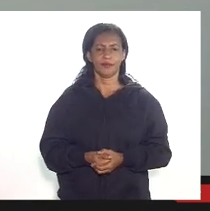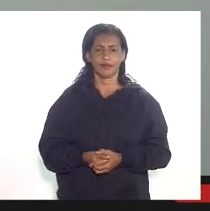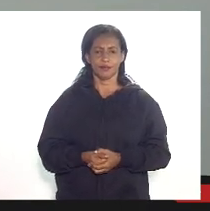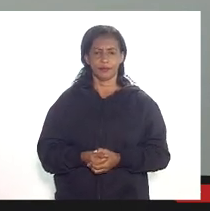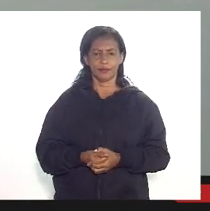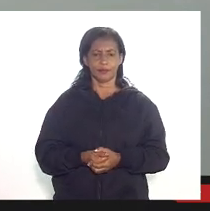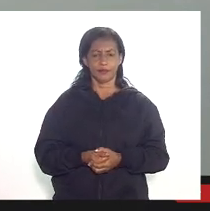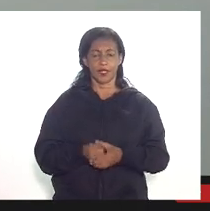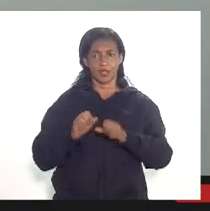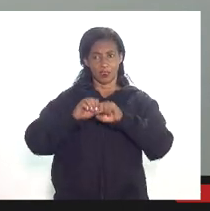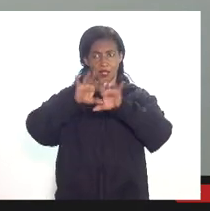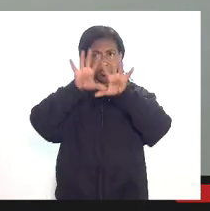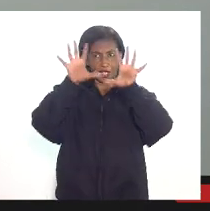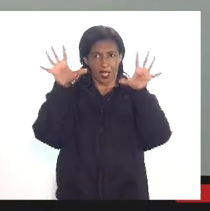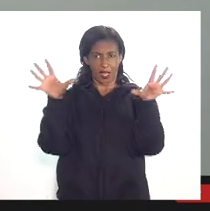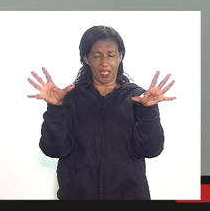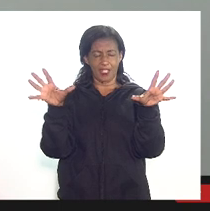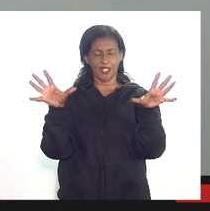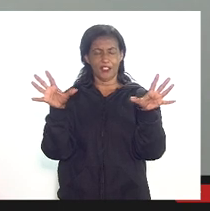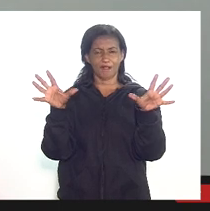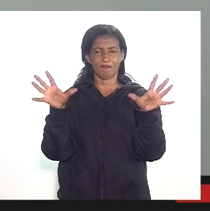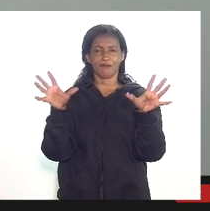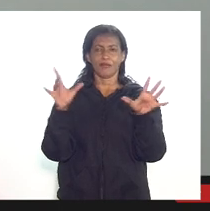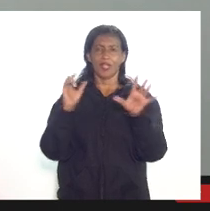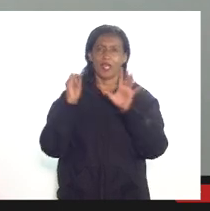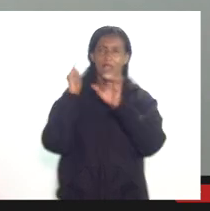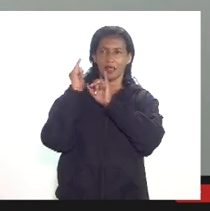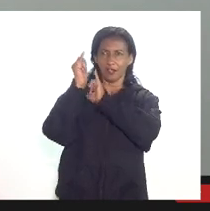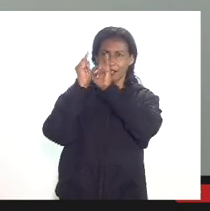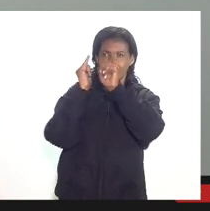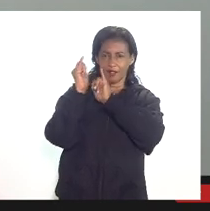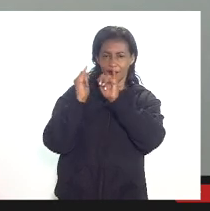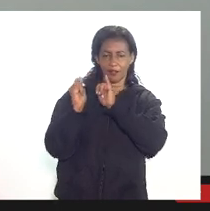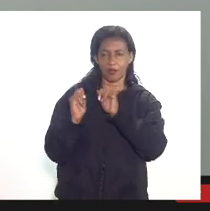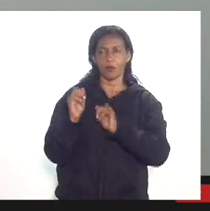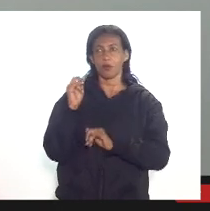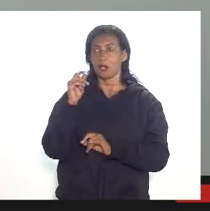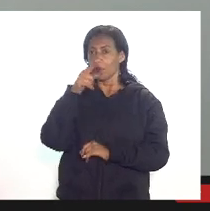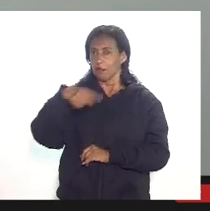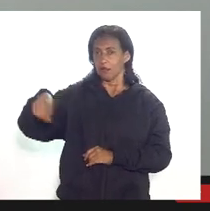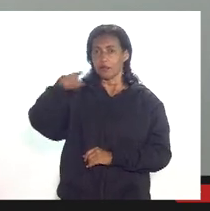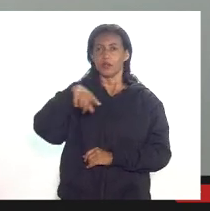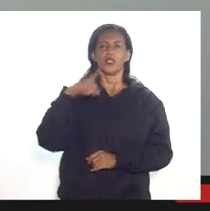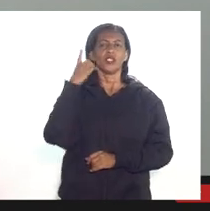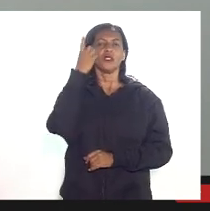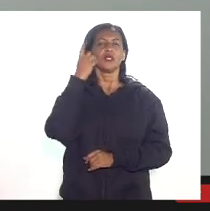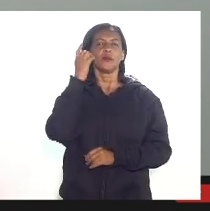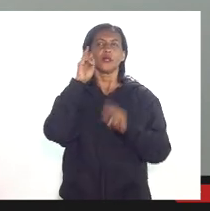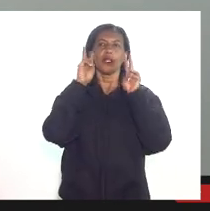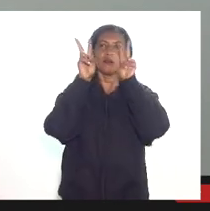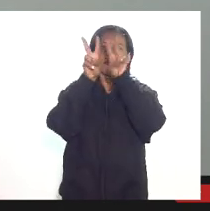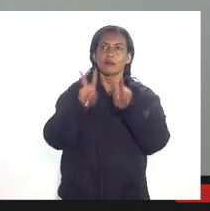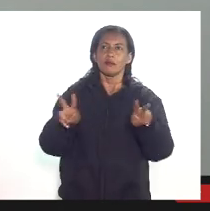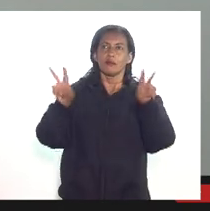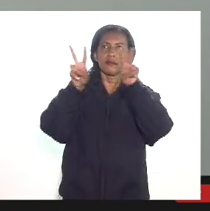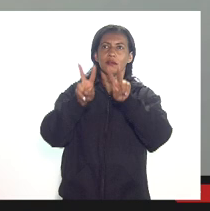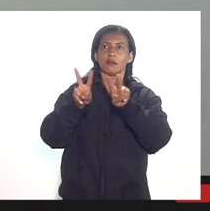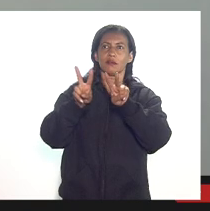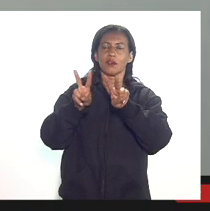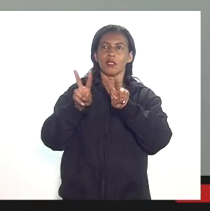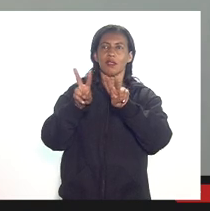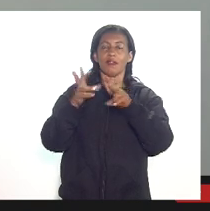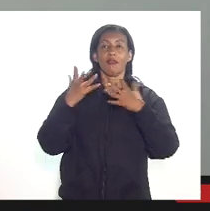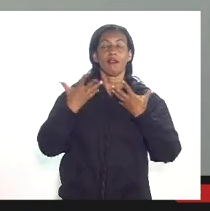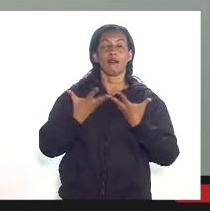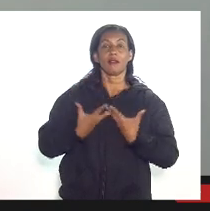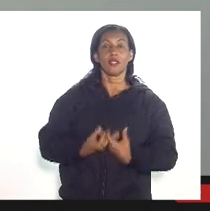essa slide ele é complexo mas só para vocês verem como o custo de afrentamento foi vamos dizer assim demasiadamente exaustivo